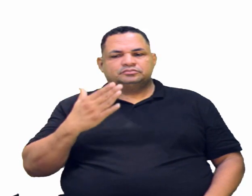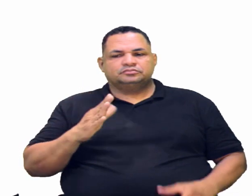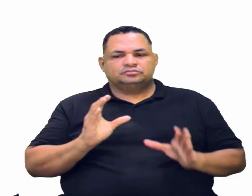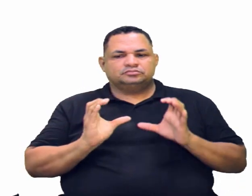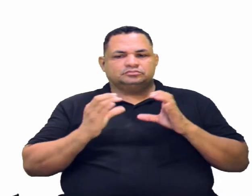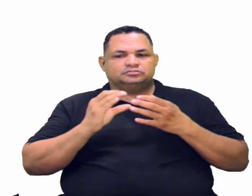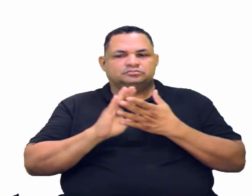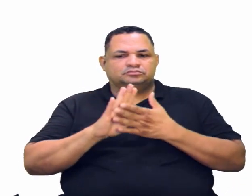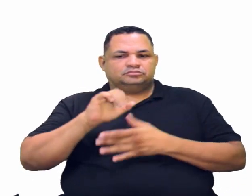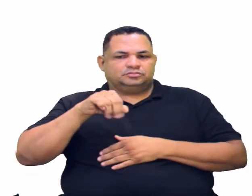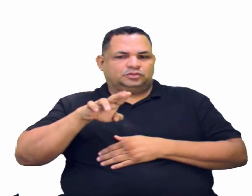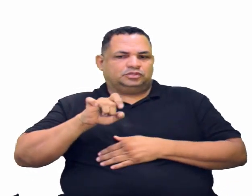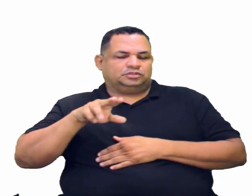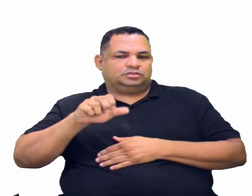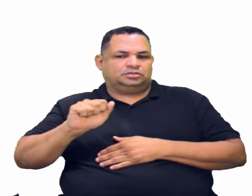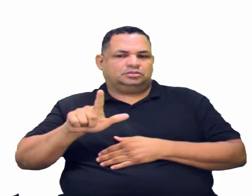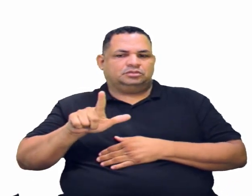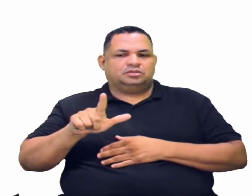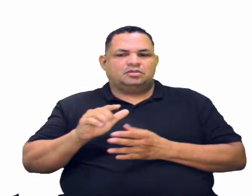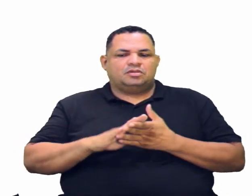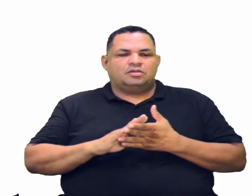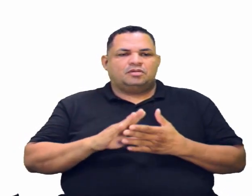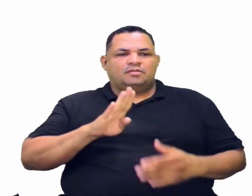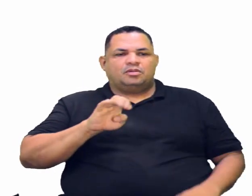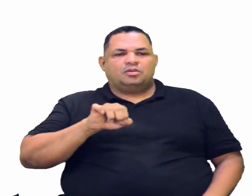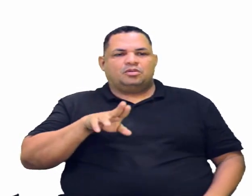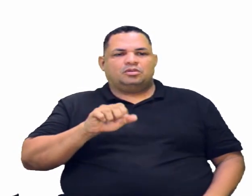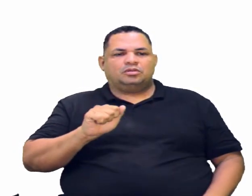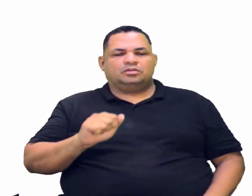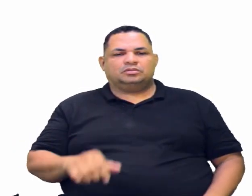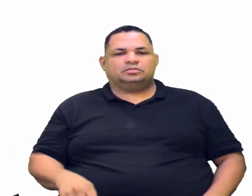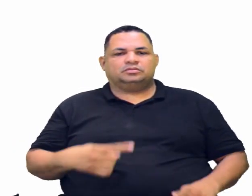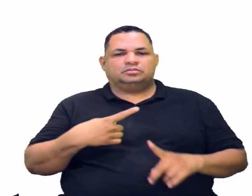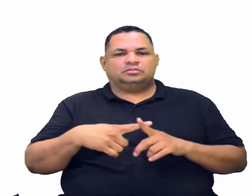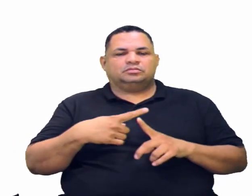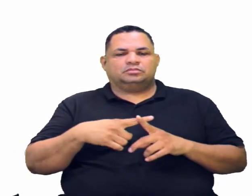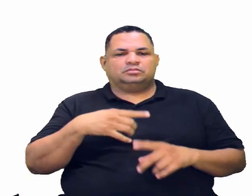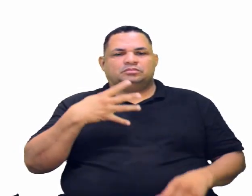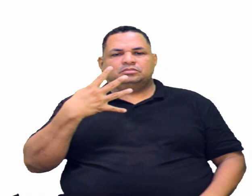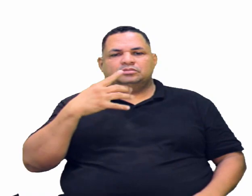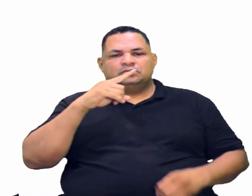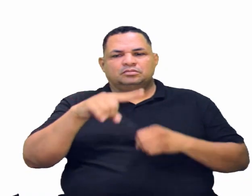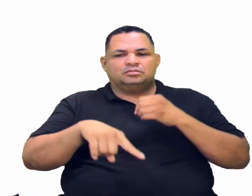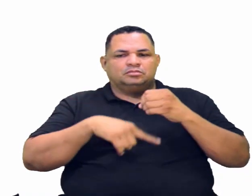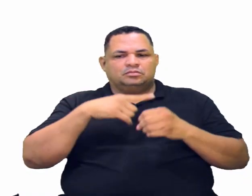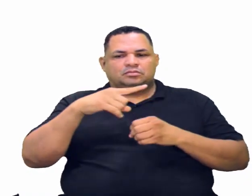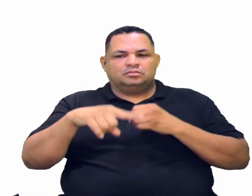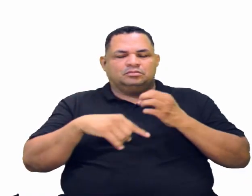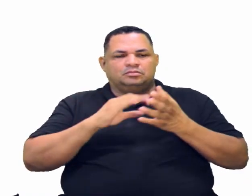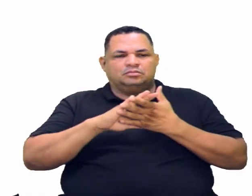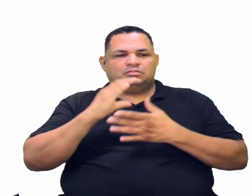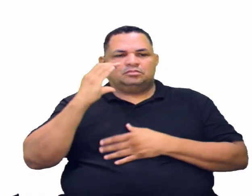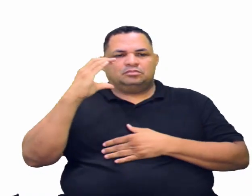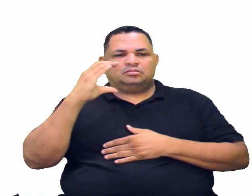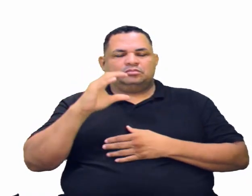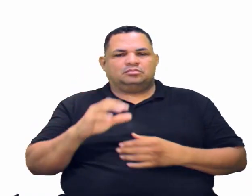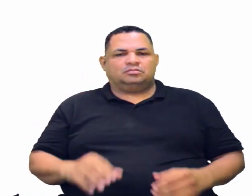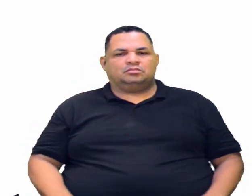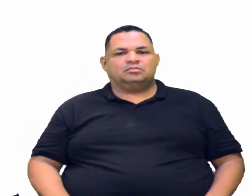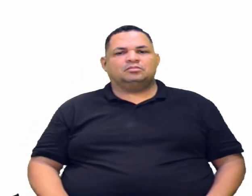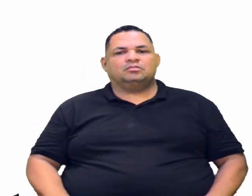meu grupo metil. But é o prefixo porque são 4 átomos de carbono. An,